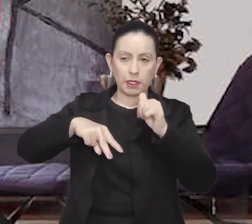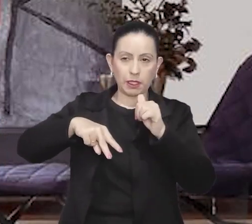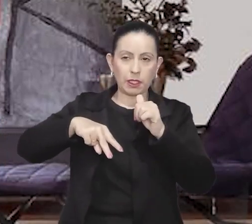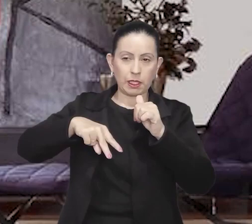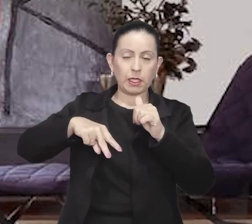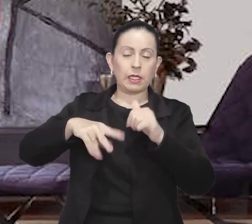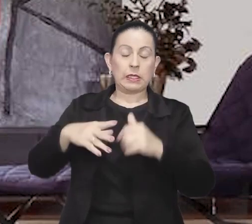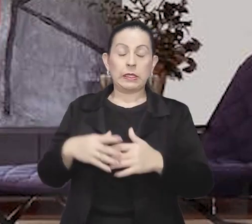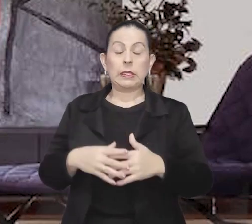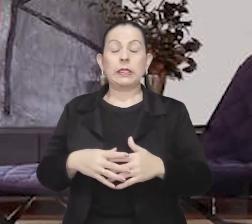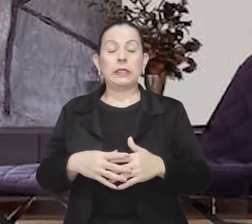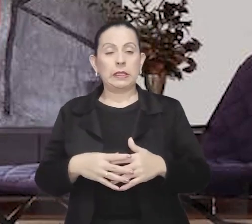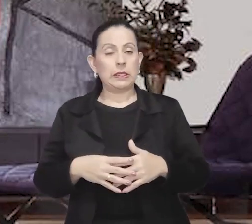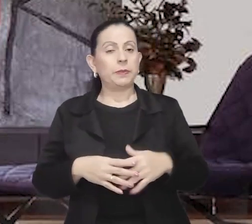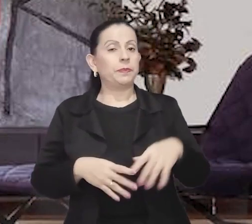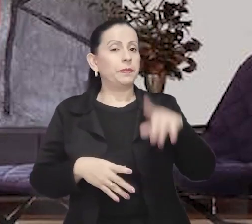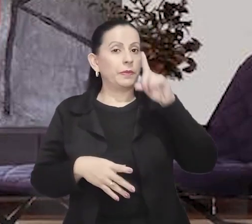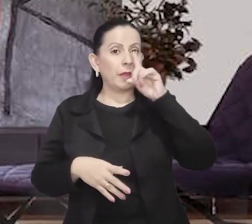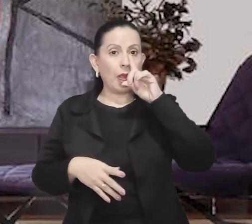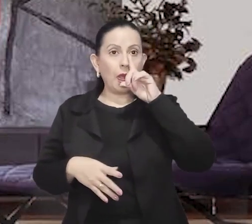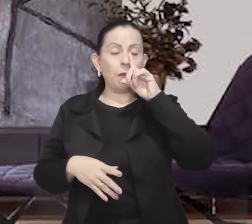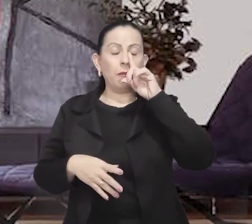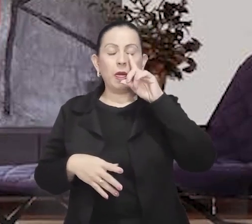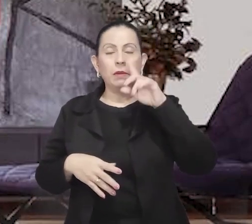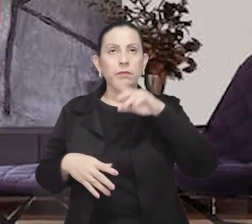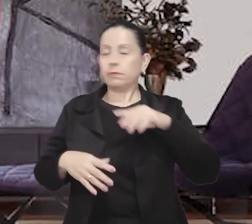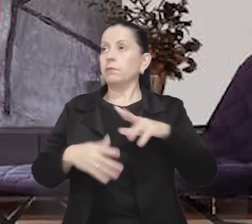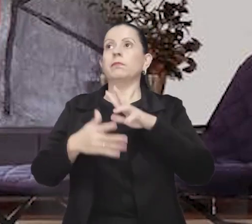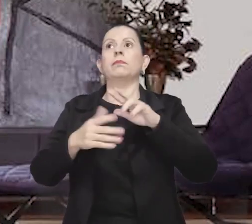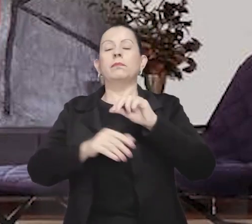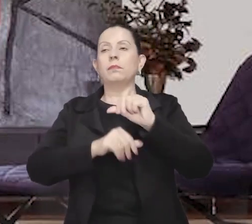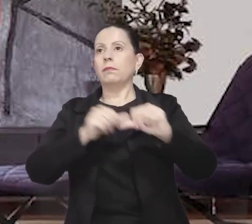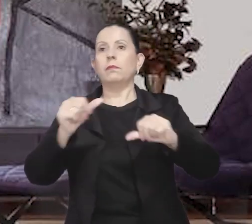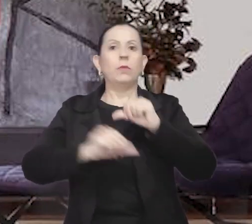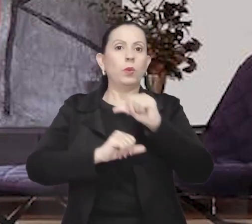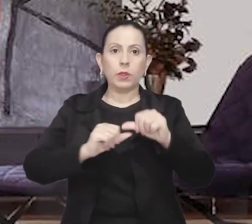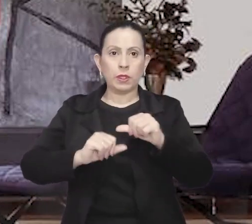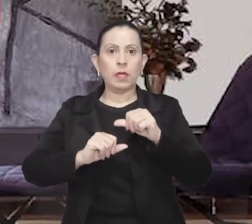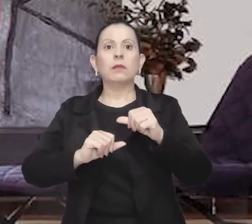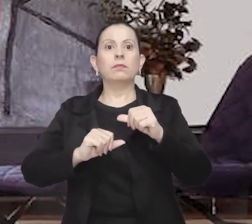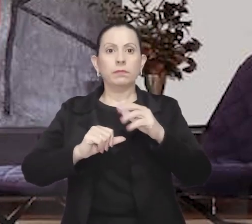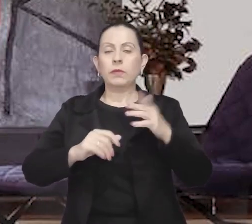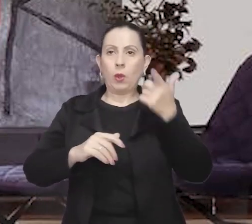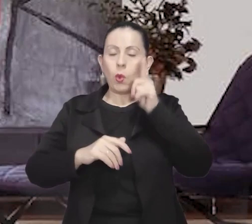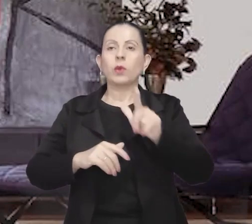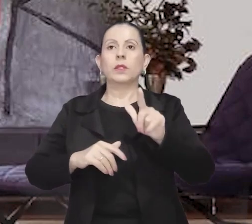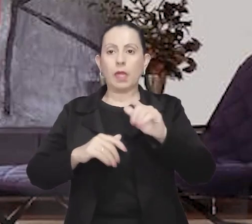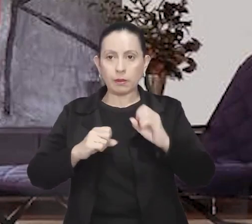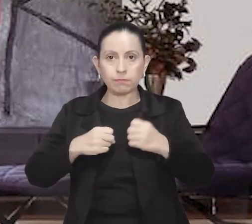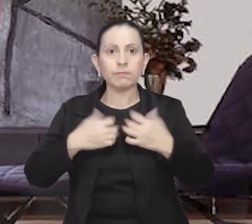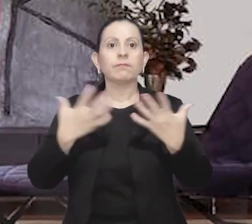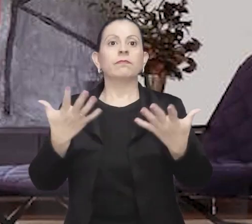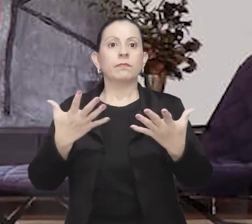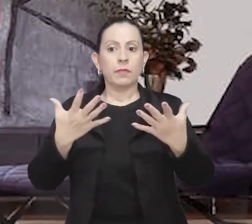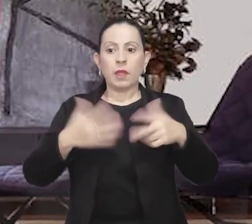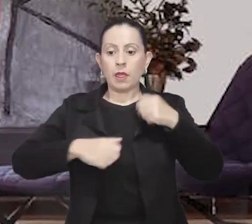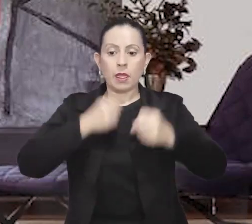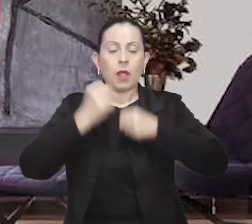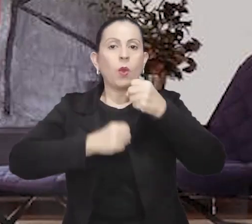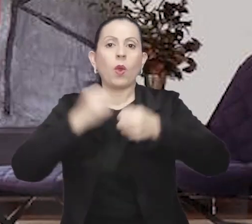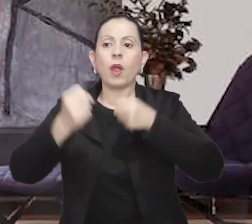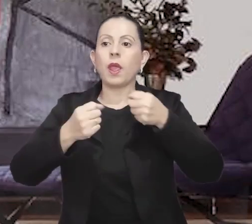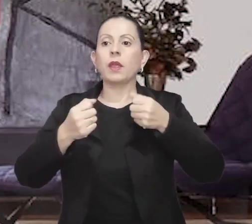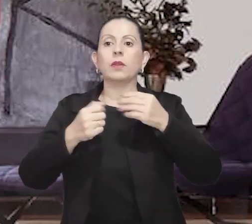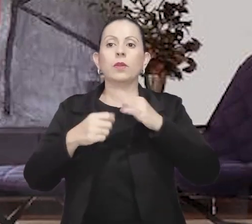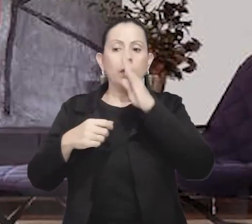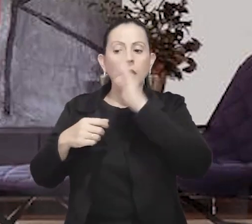e corre em direção à menina. Pessoas aproximam-se devagar como vidas e cercam a mãe e a